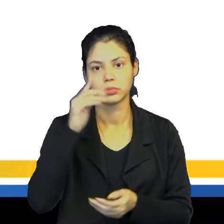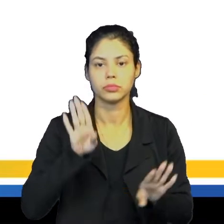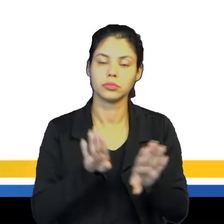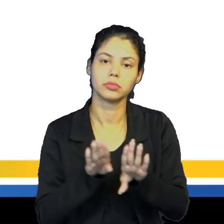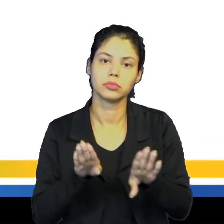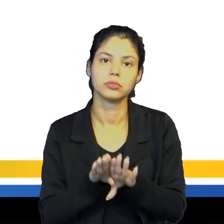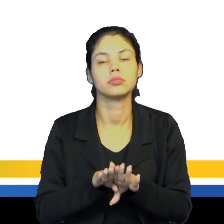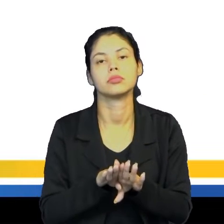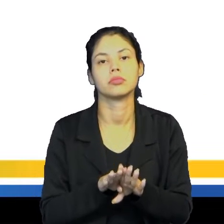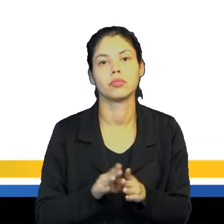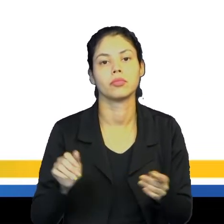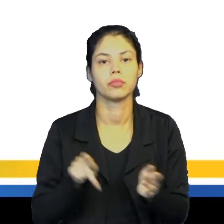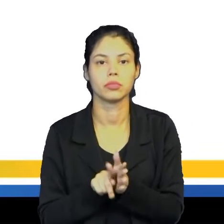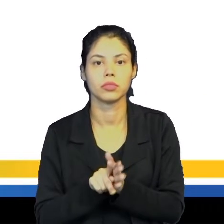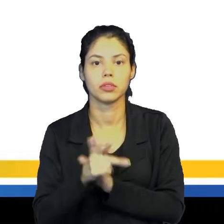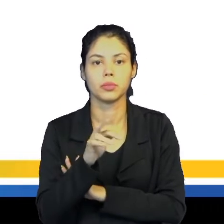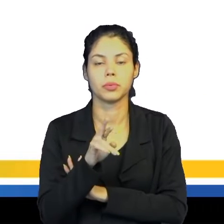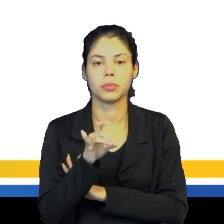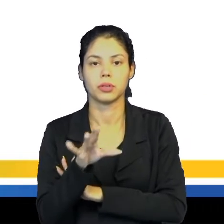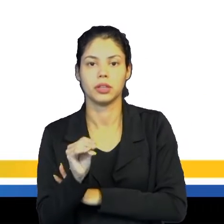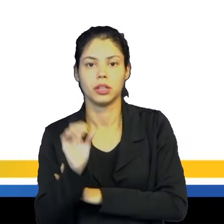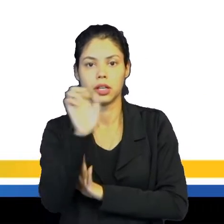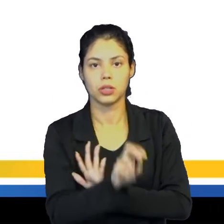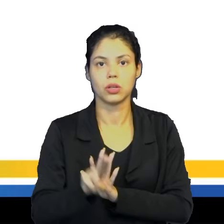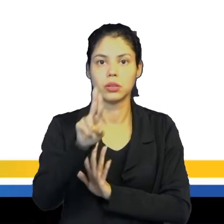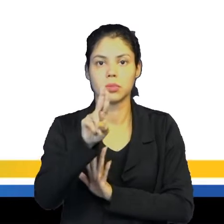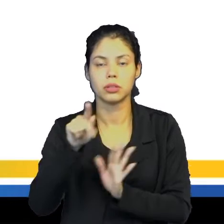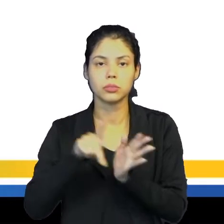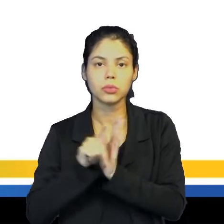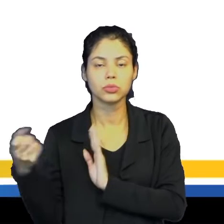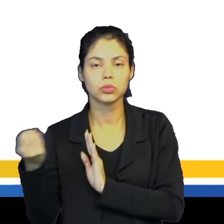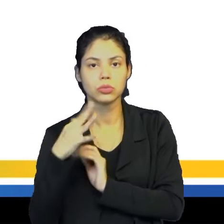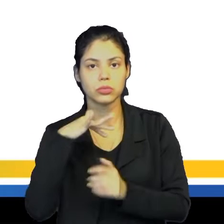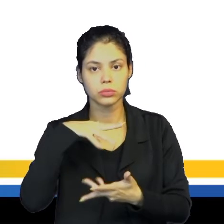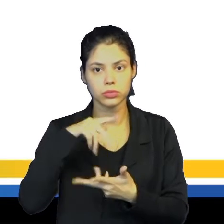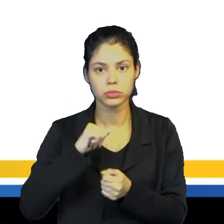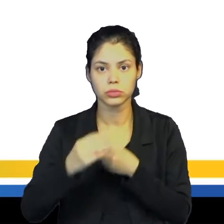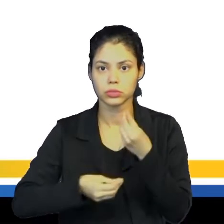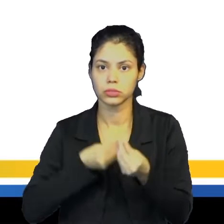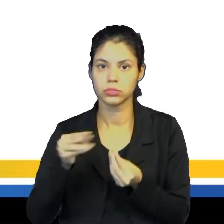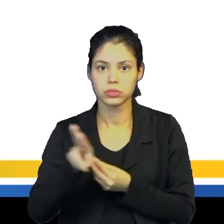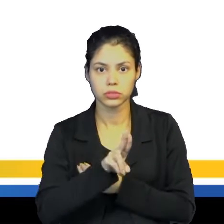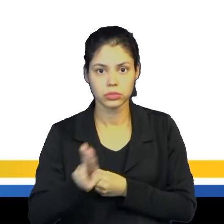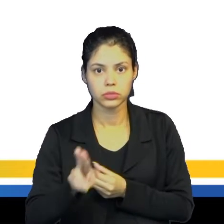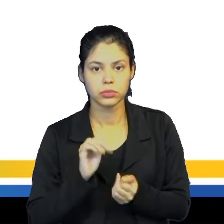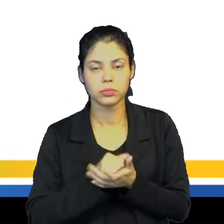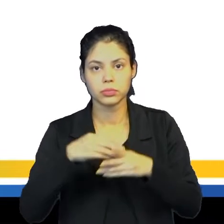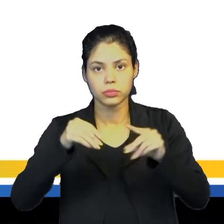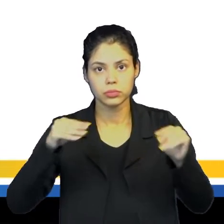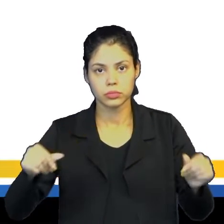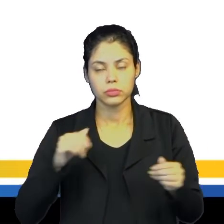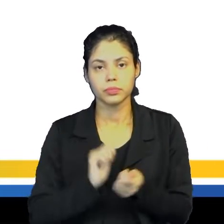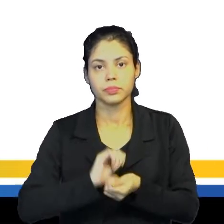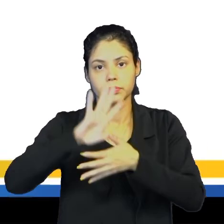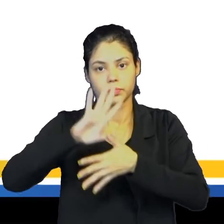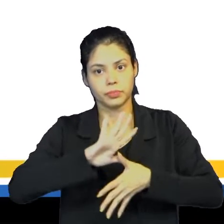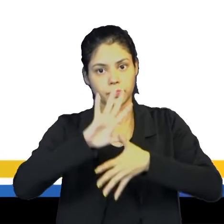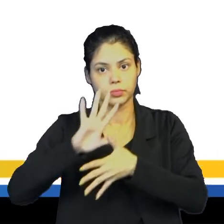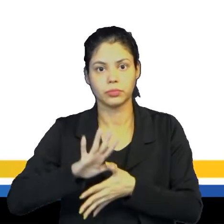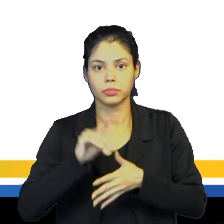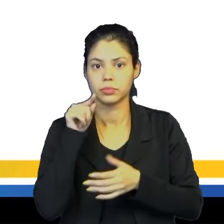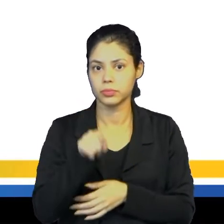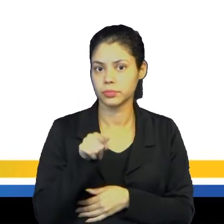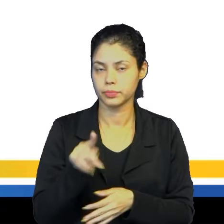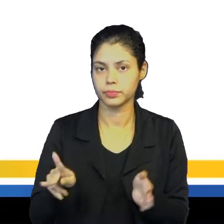consequência foi a propagação da civilização europeia pelas terras do Novo Mundo, né, como era chamado aqui as terras americanas. Nessa